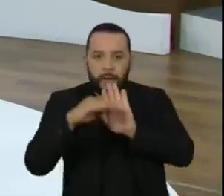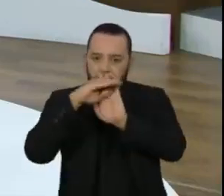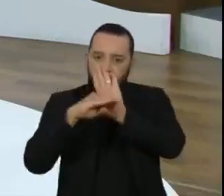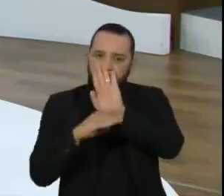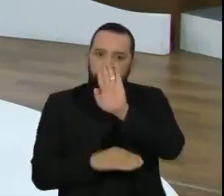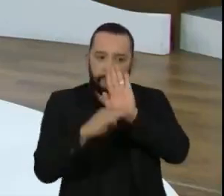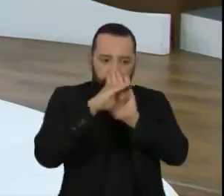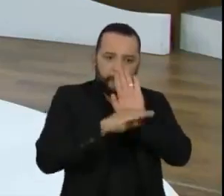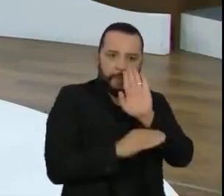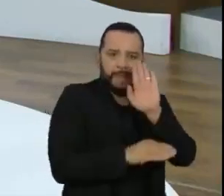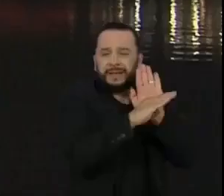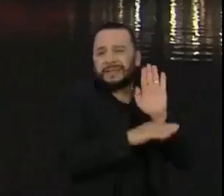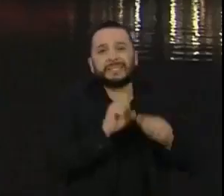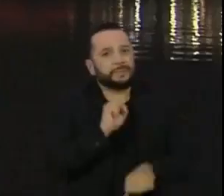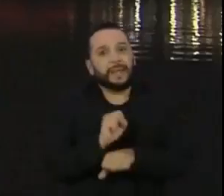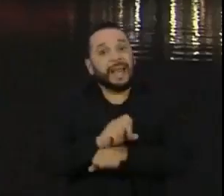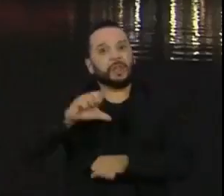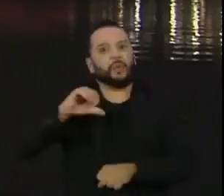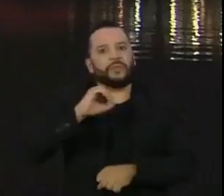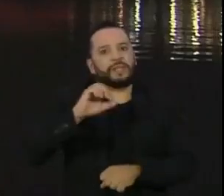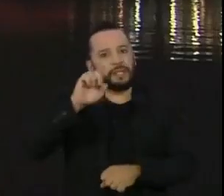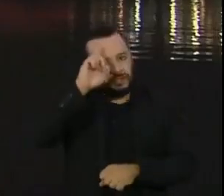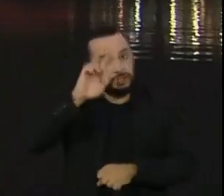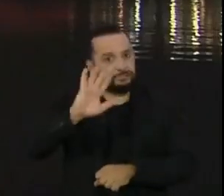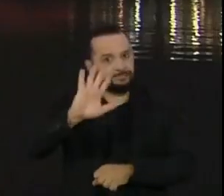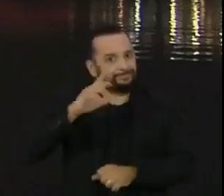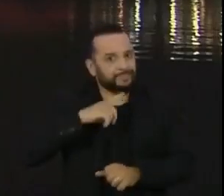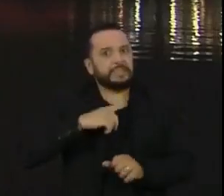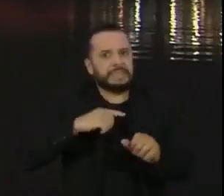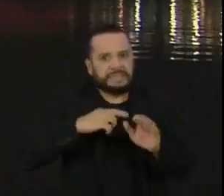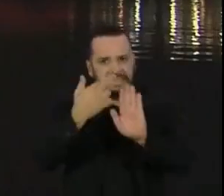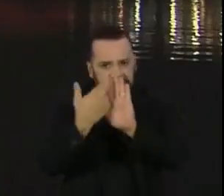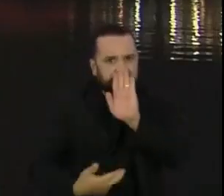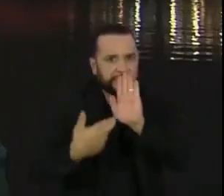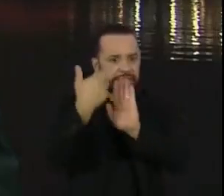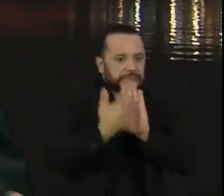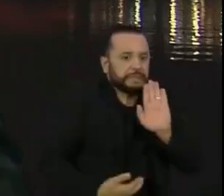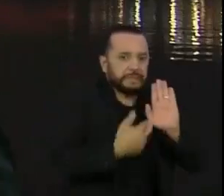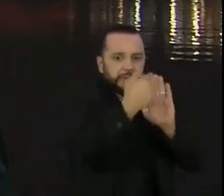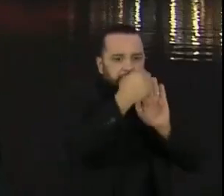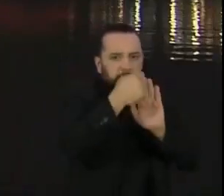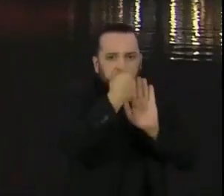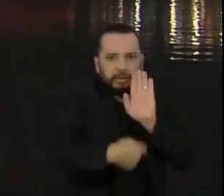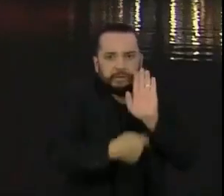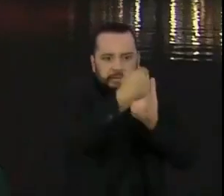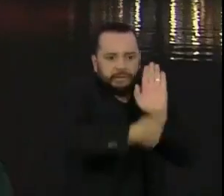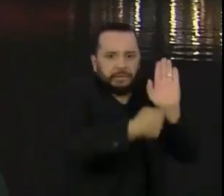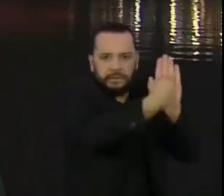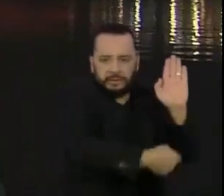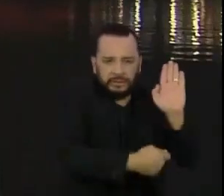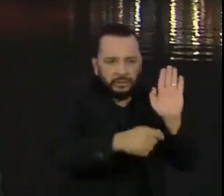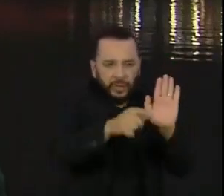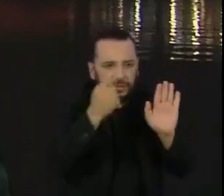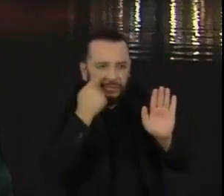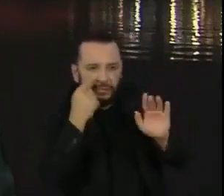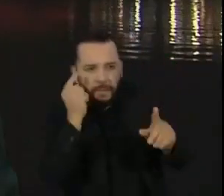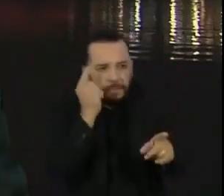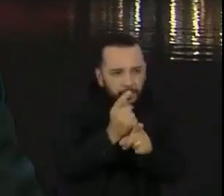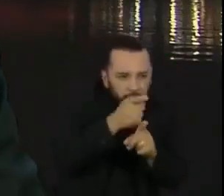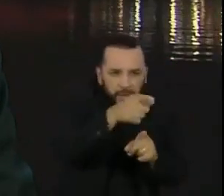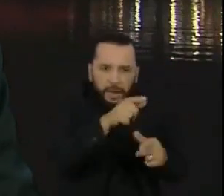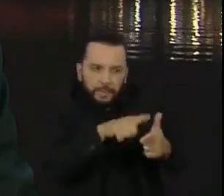à conclusão, ao mesmo tempo que nós vamos identificar problemas quando a gente vai inquirir as pessoas, é já